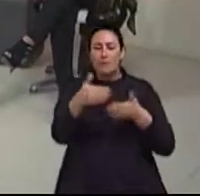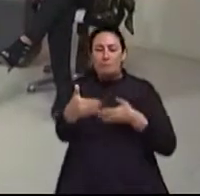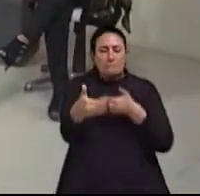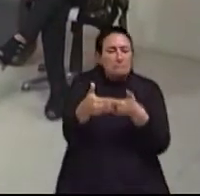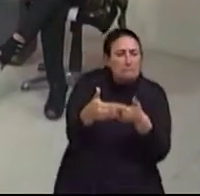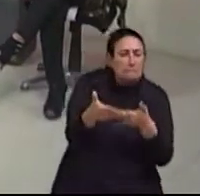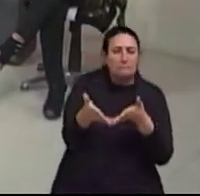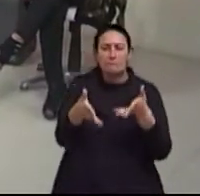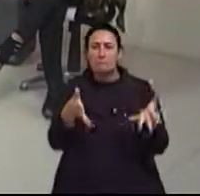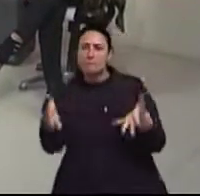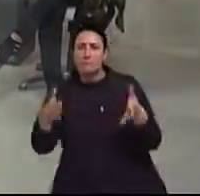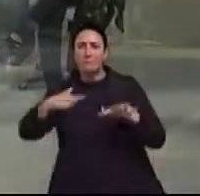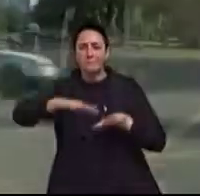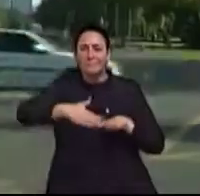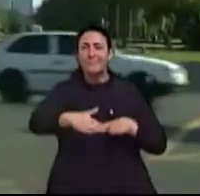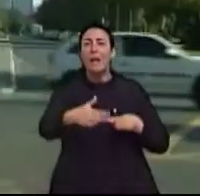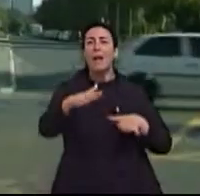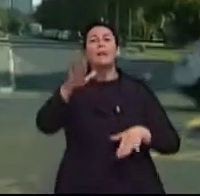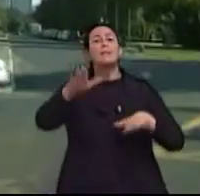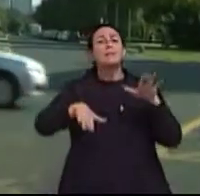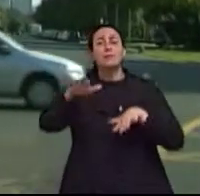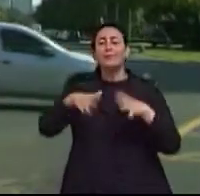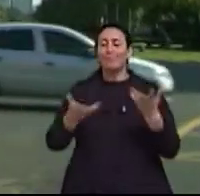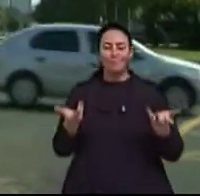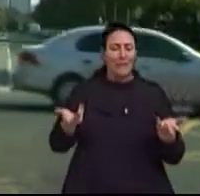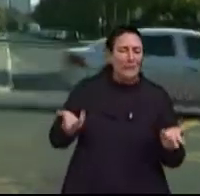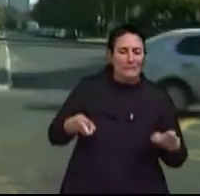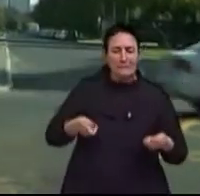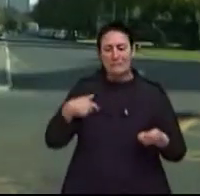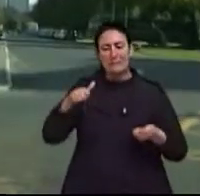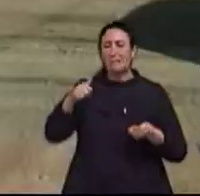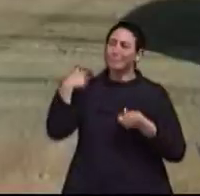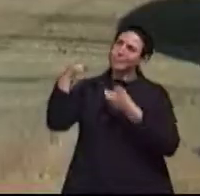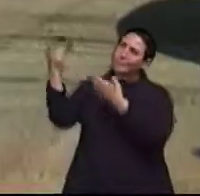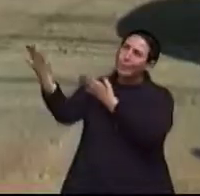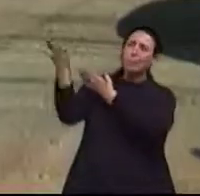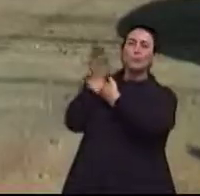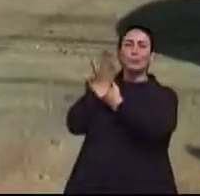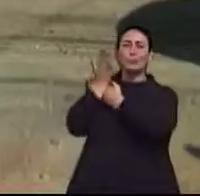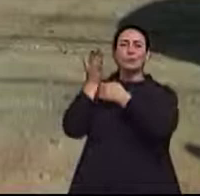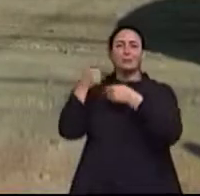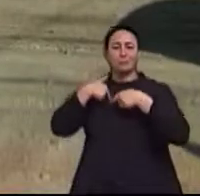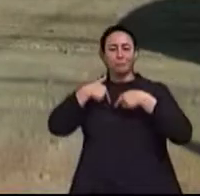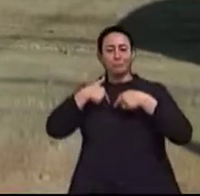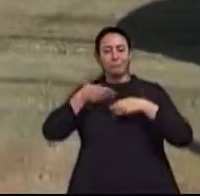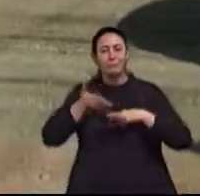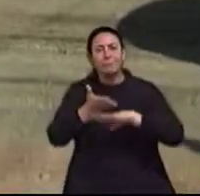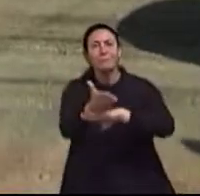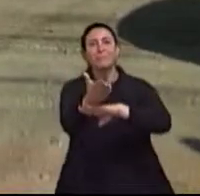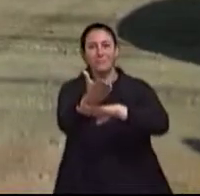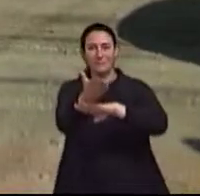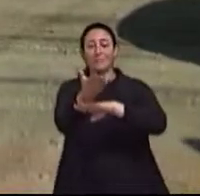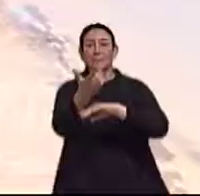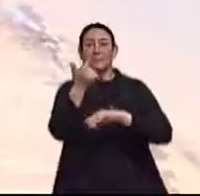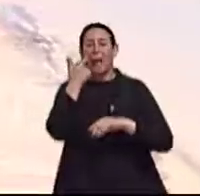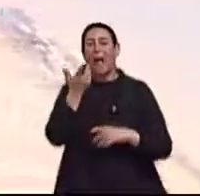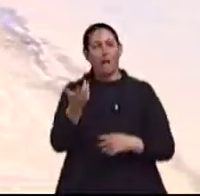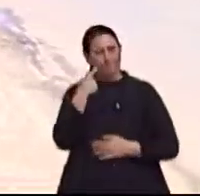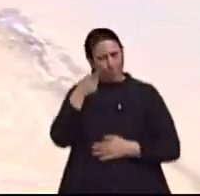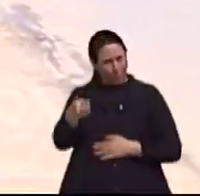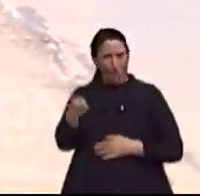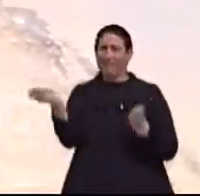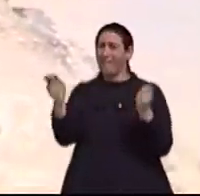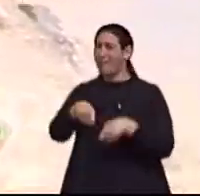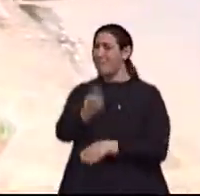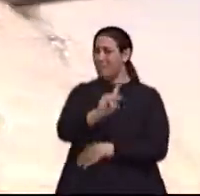dependem de terceiros para serem conduzidas. Bom, isso reforça o senso comum na população de que, olha, ele está vendo, ele é incapaz, ele é